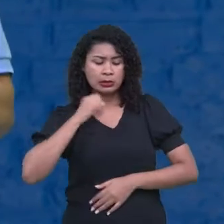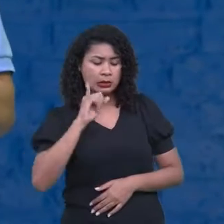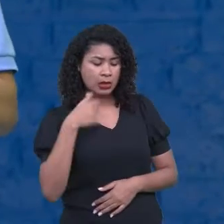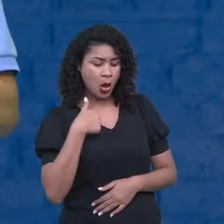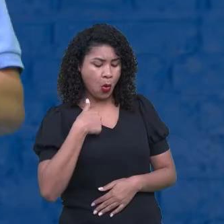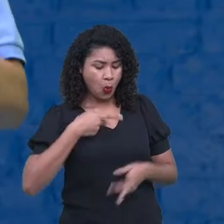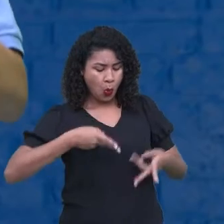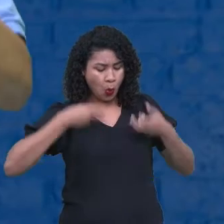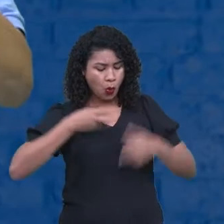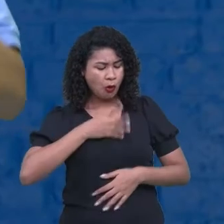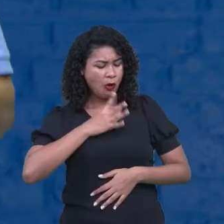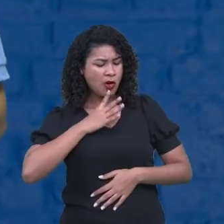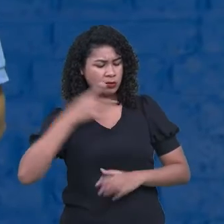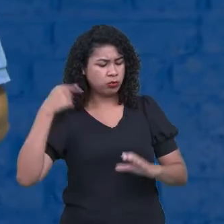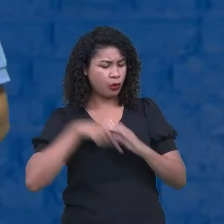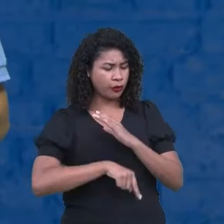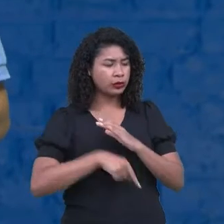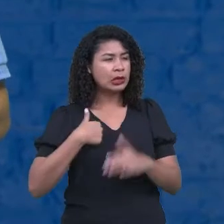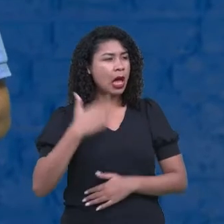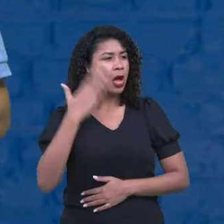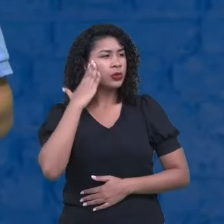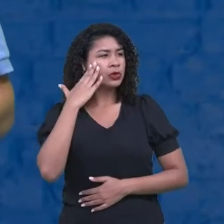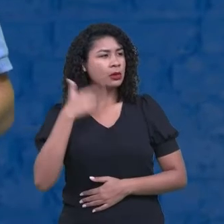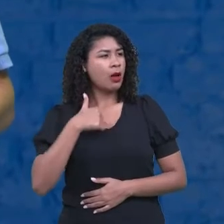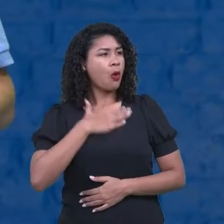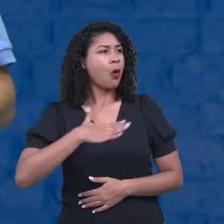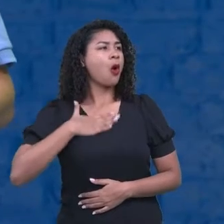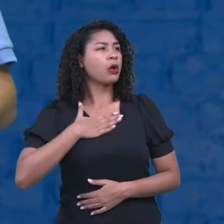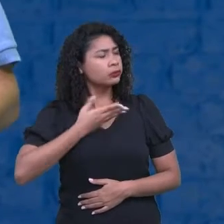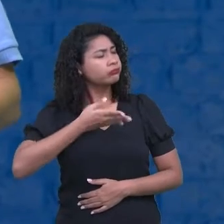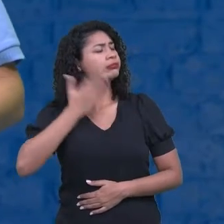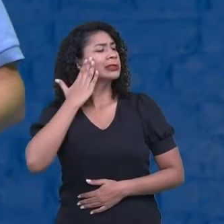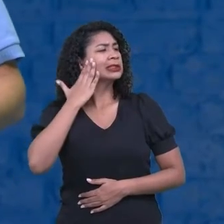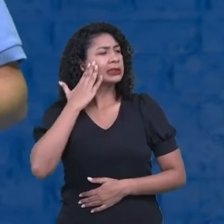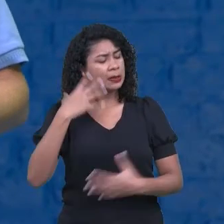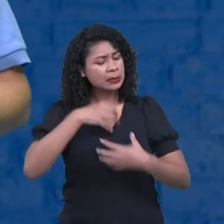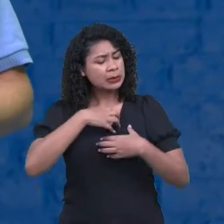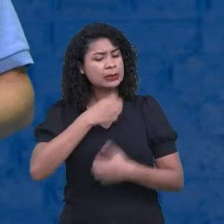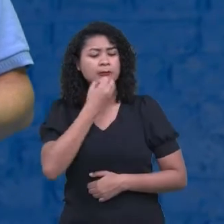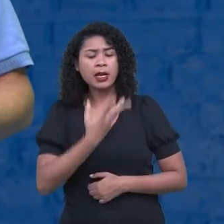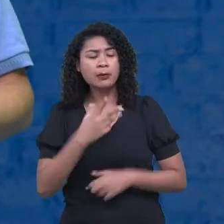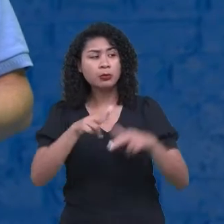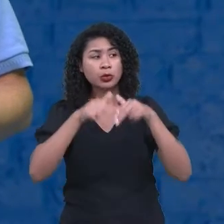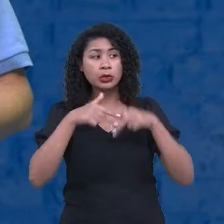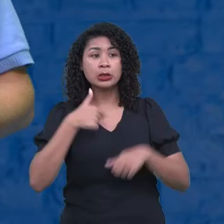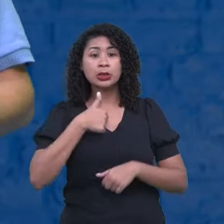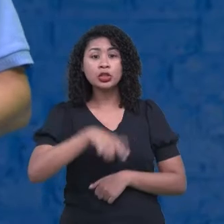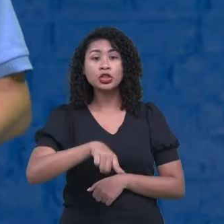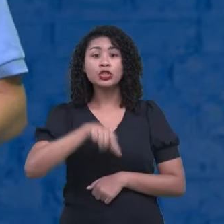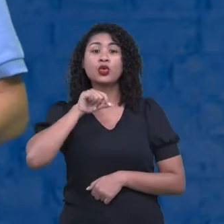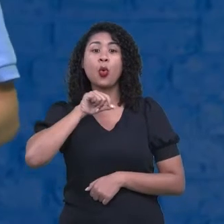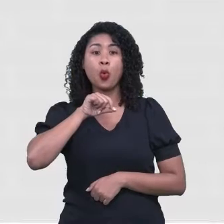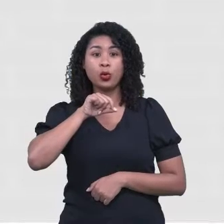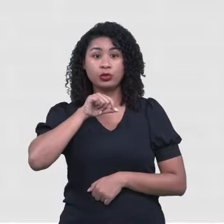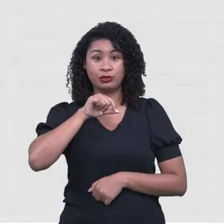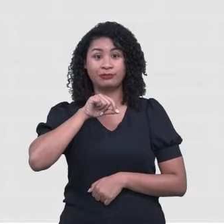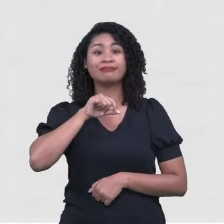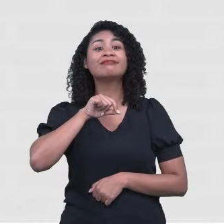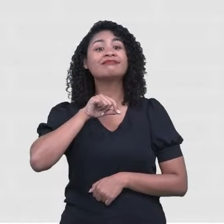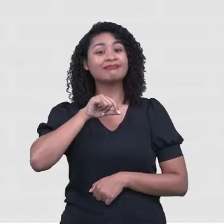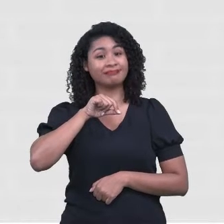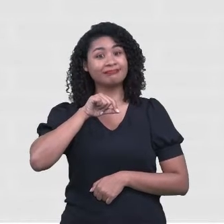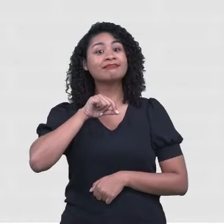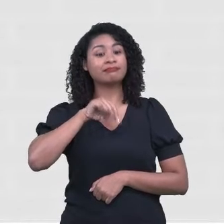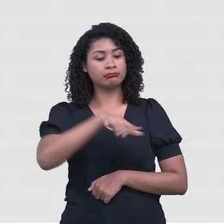gosto, eu sei o que eu quero, eu sei o que me faz bem, eu vou fazer o quê? A minha escolha. Fazer o quê? A minha escolha